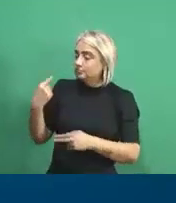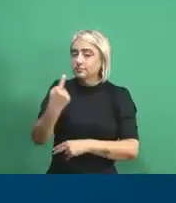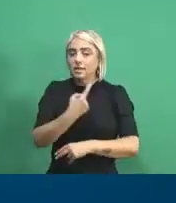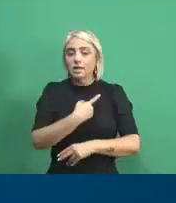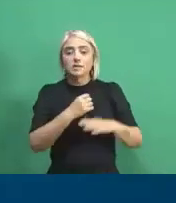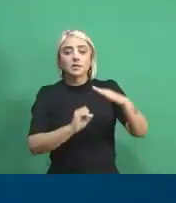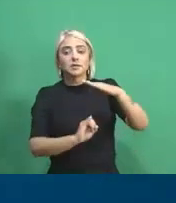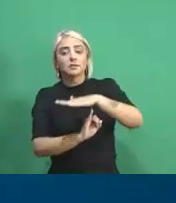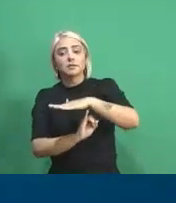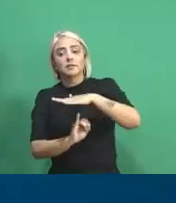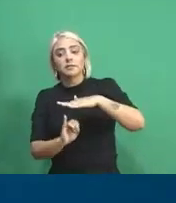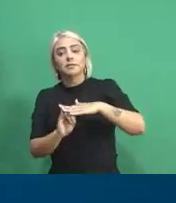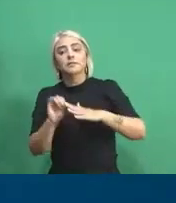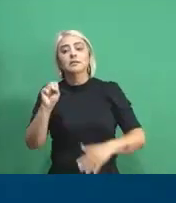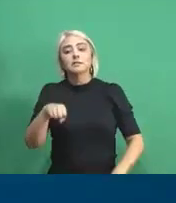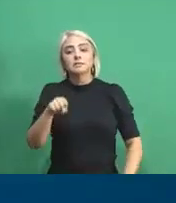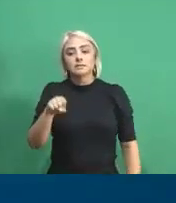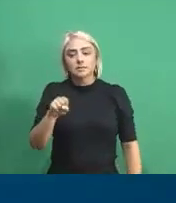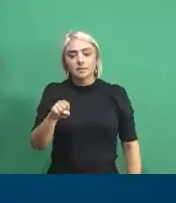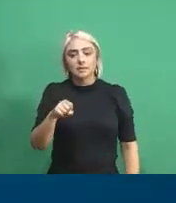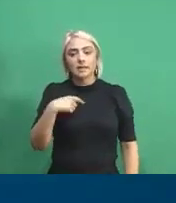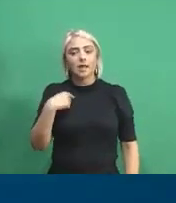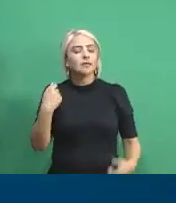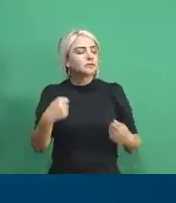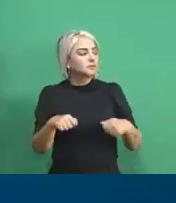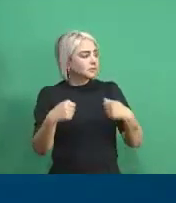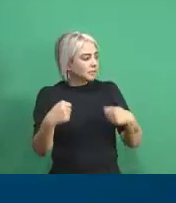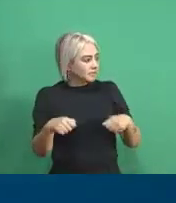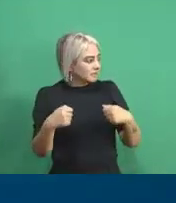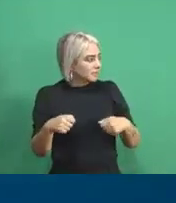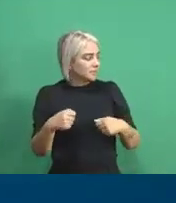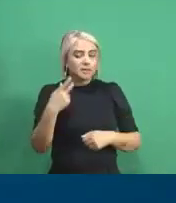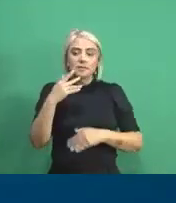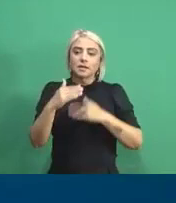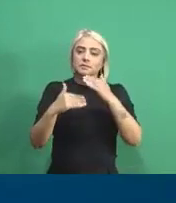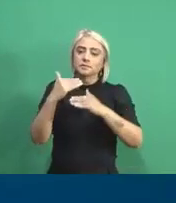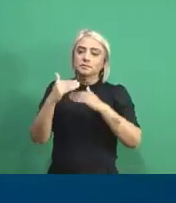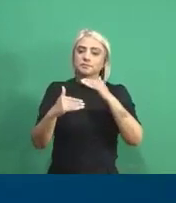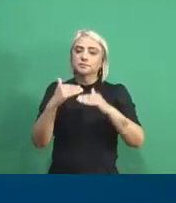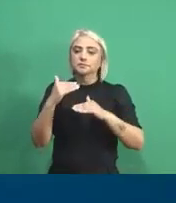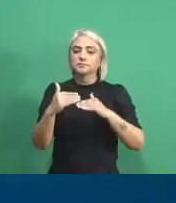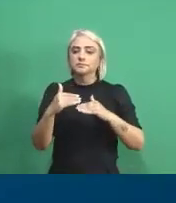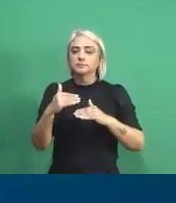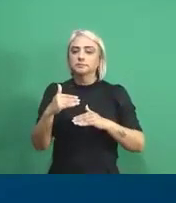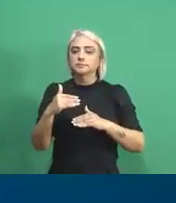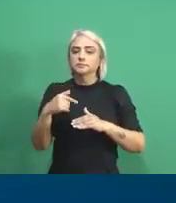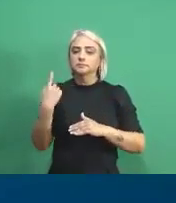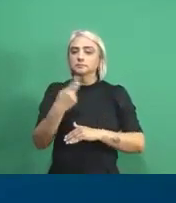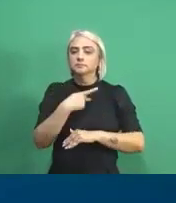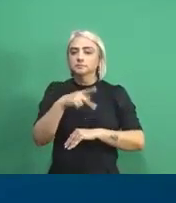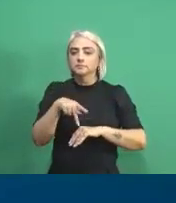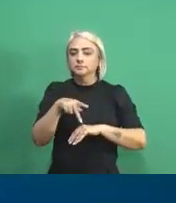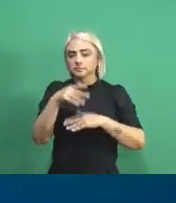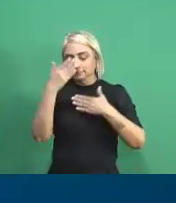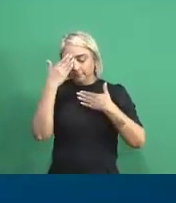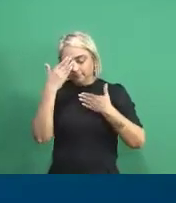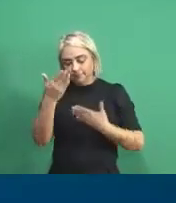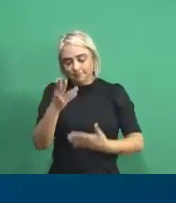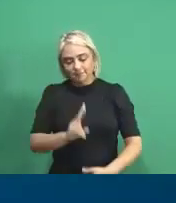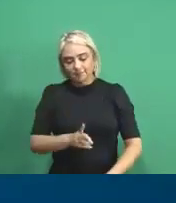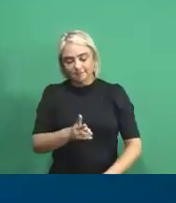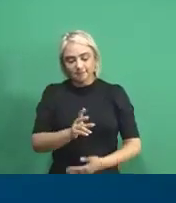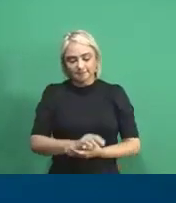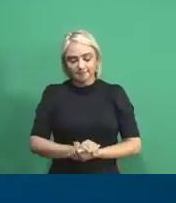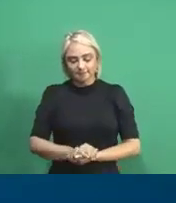instituições, sim, porque elas são necessárias para o desenvolvimento do nosso país. Meu muito obrigado a sempre,